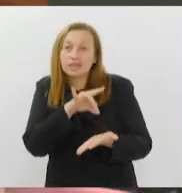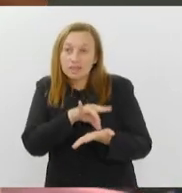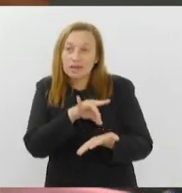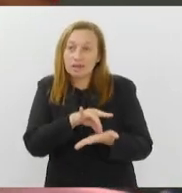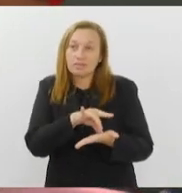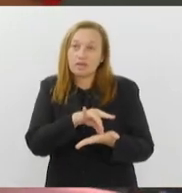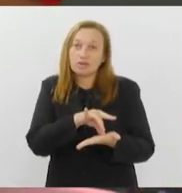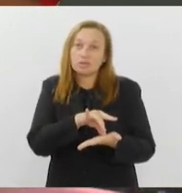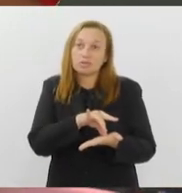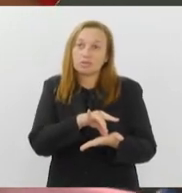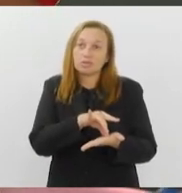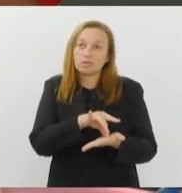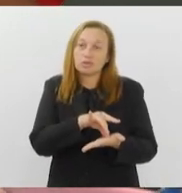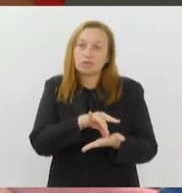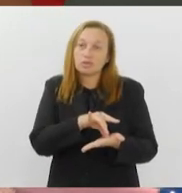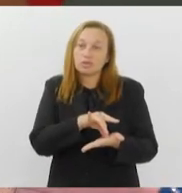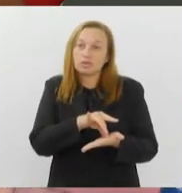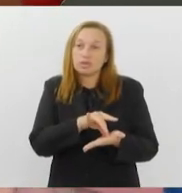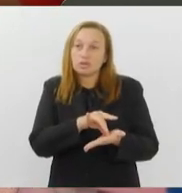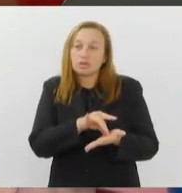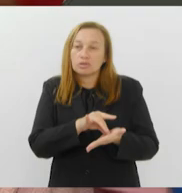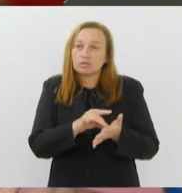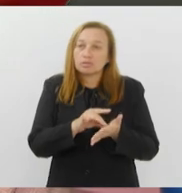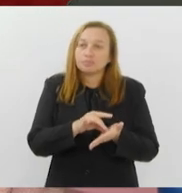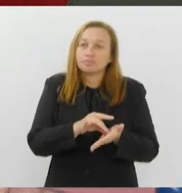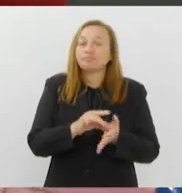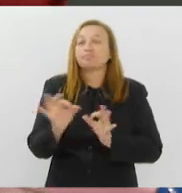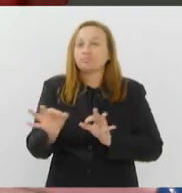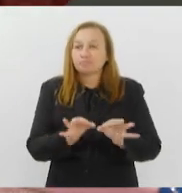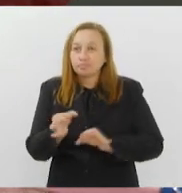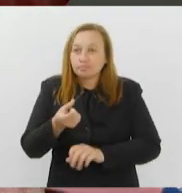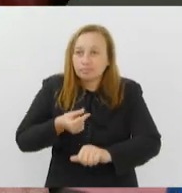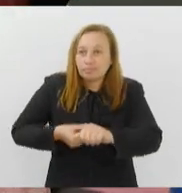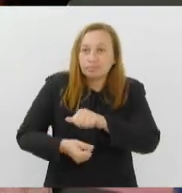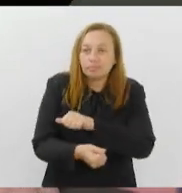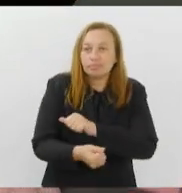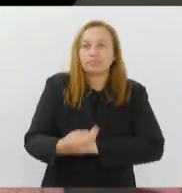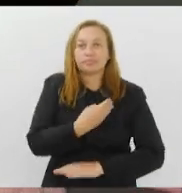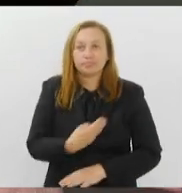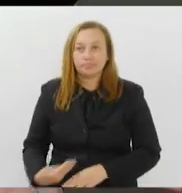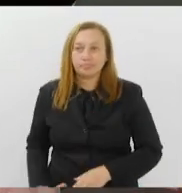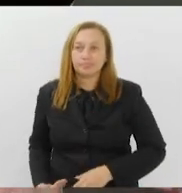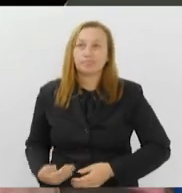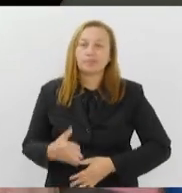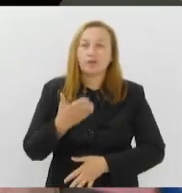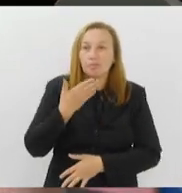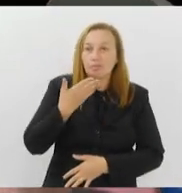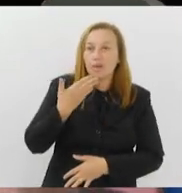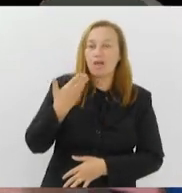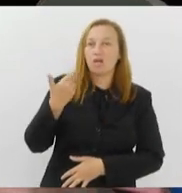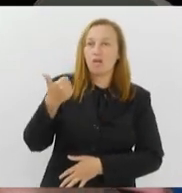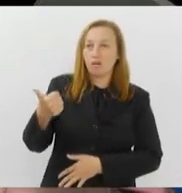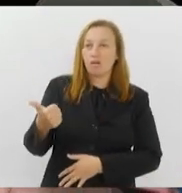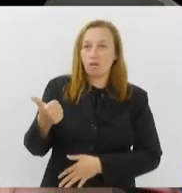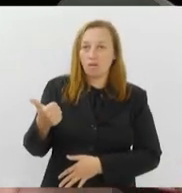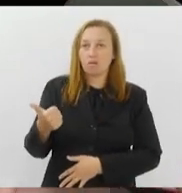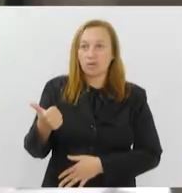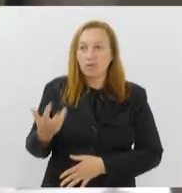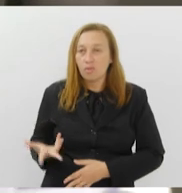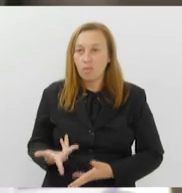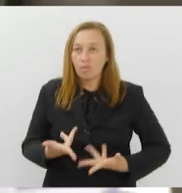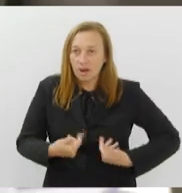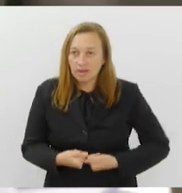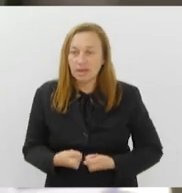com que os programas financiados pelos governos tenham uma melhor e maior efetividade.